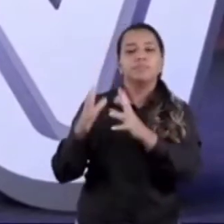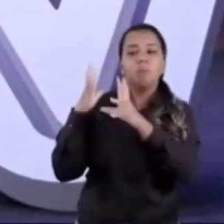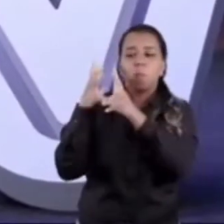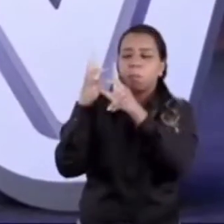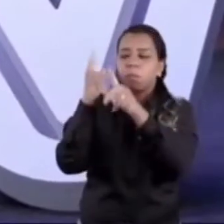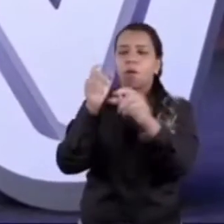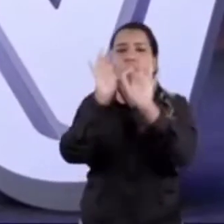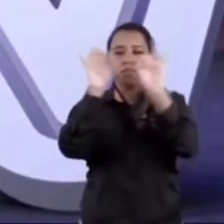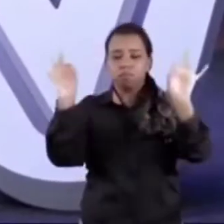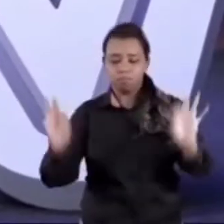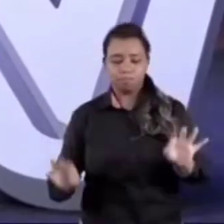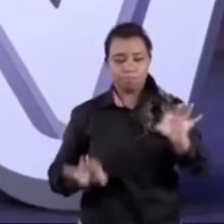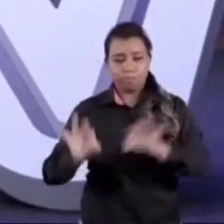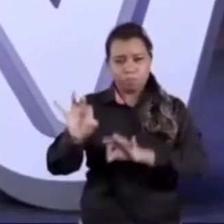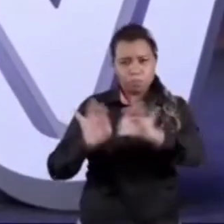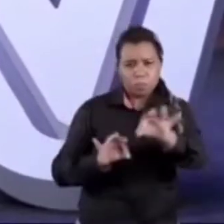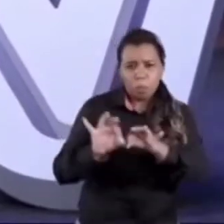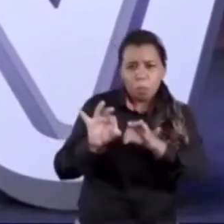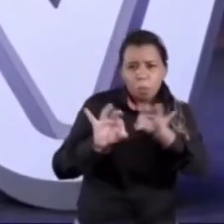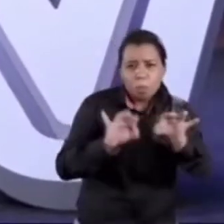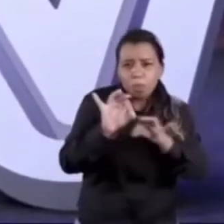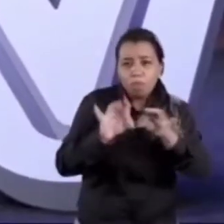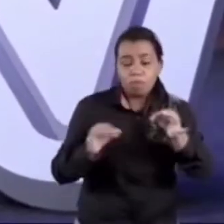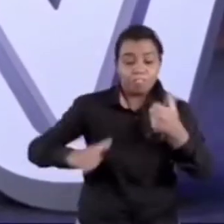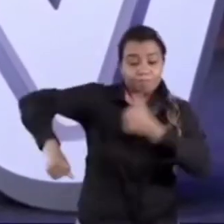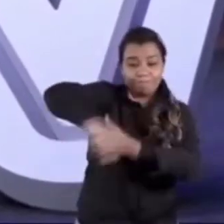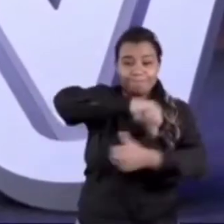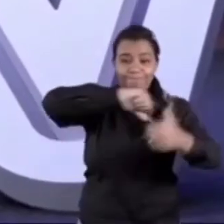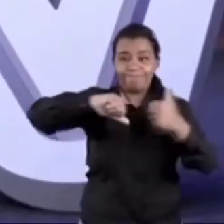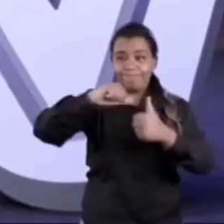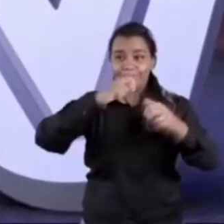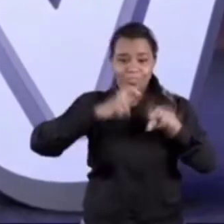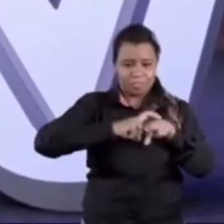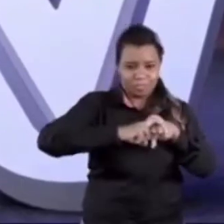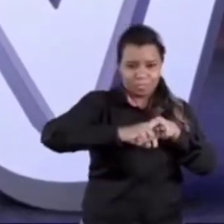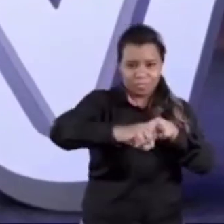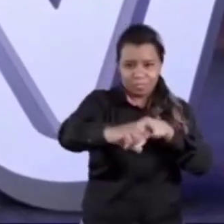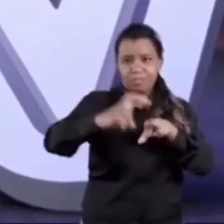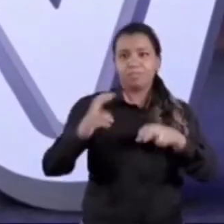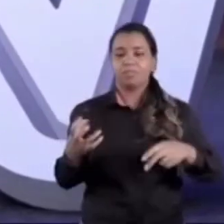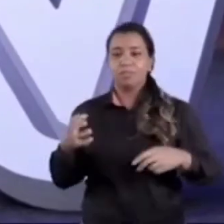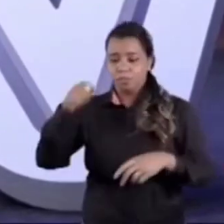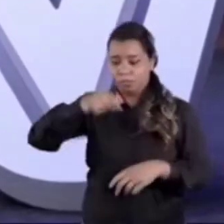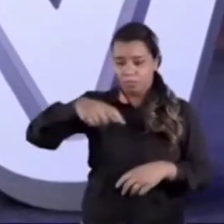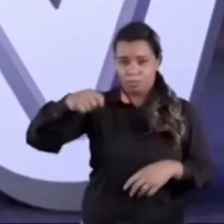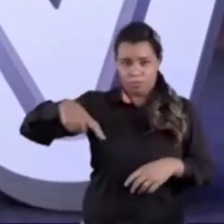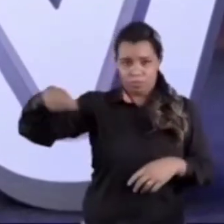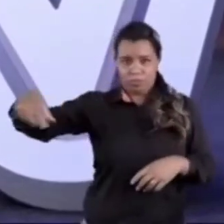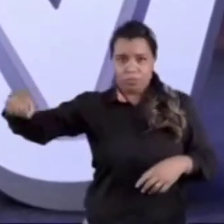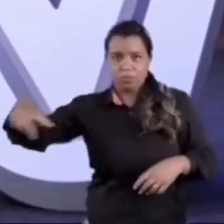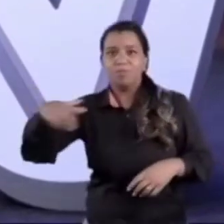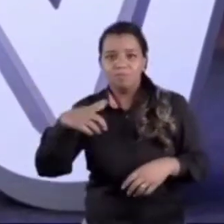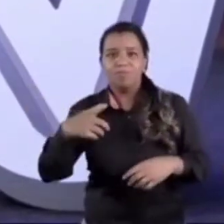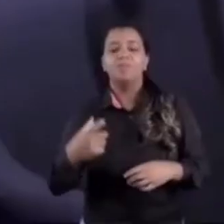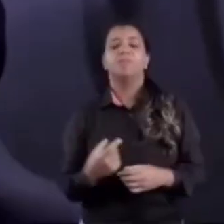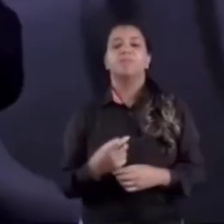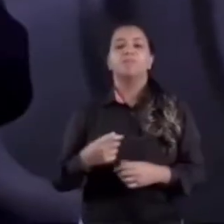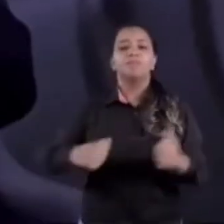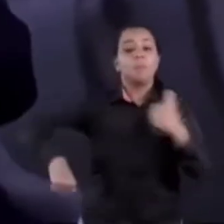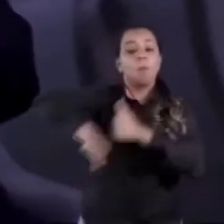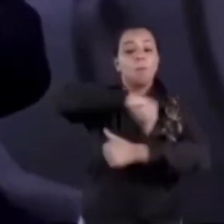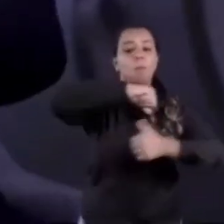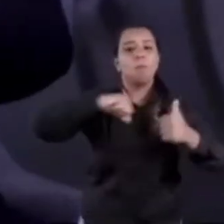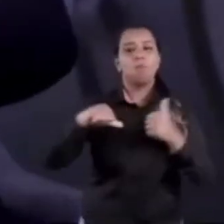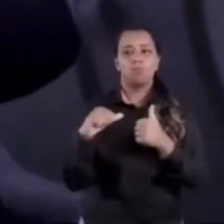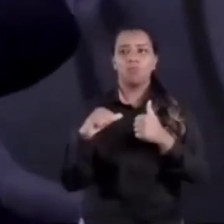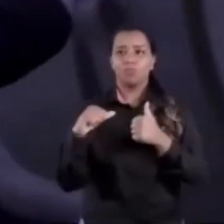a gente tornar o projeto muito viável. E é um projeto de transformação, porque a ferrogrão saindo, ela passa a ser o grande regulador de tarifa no Brasil. Só para você ter